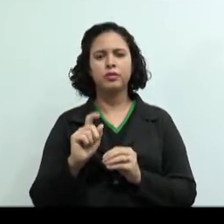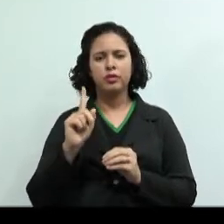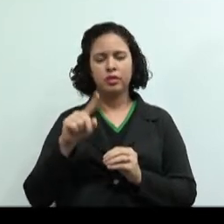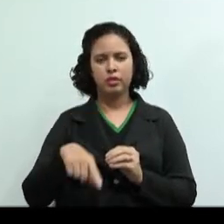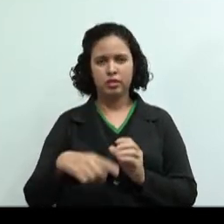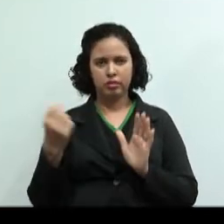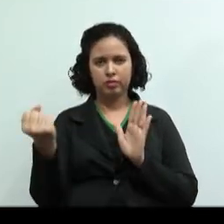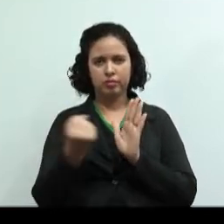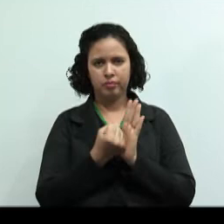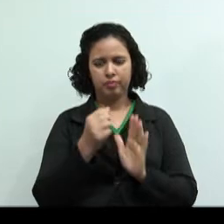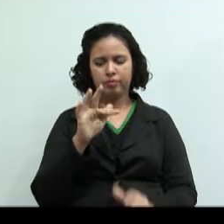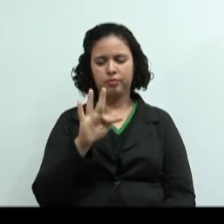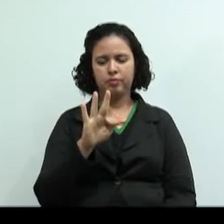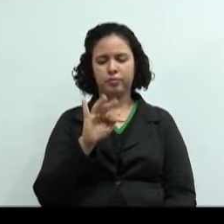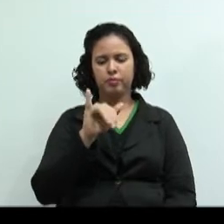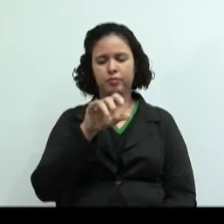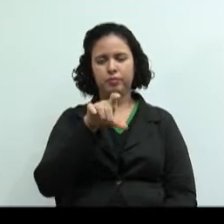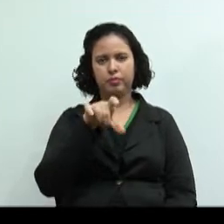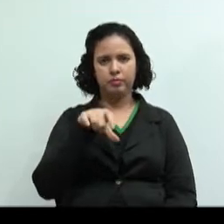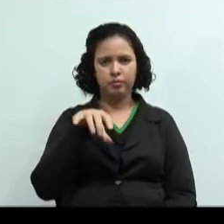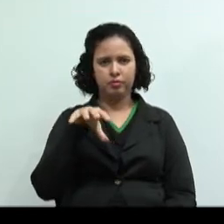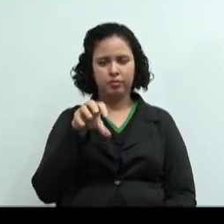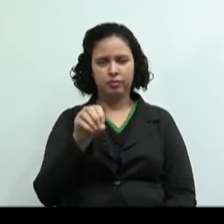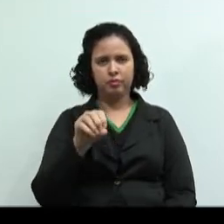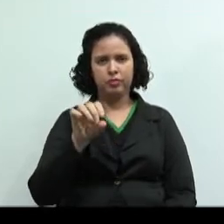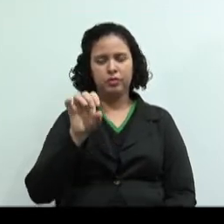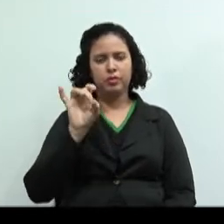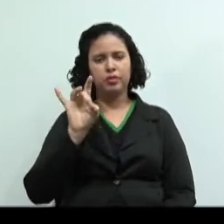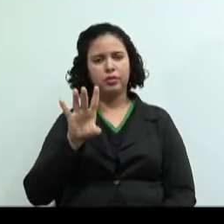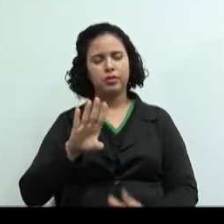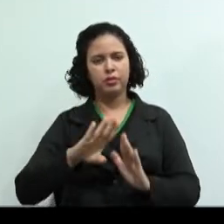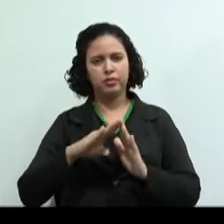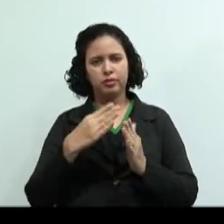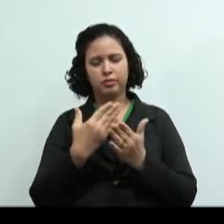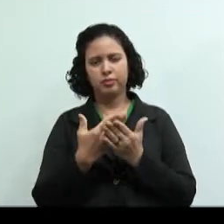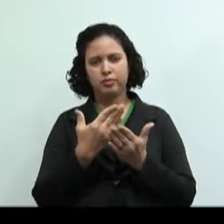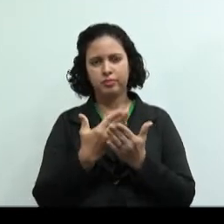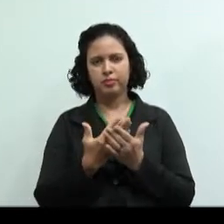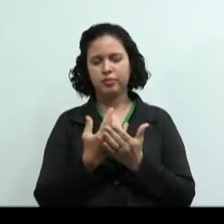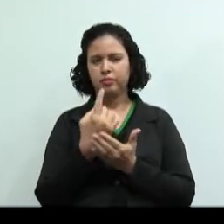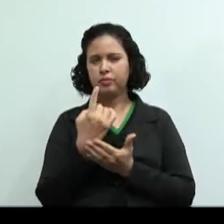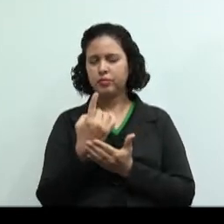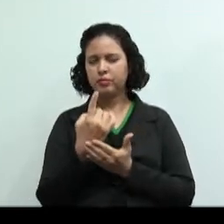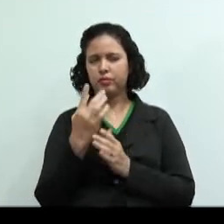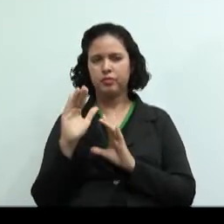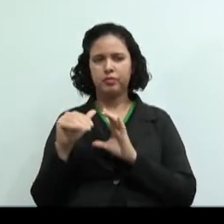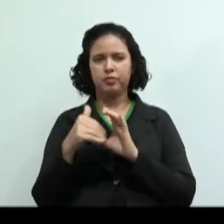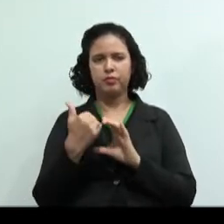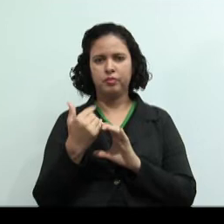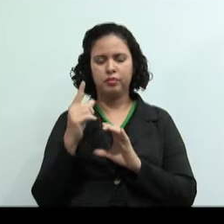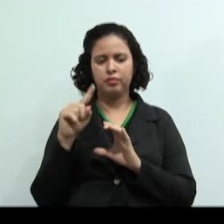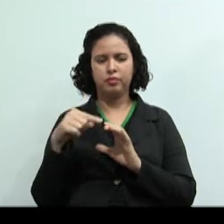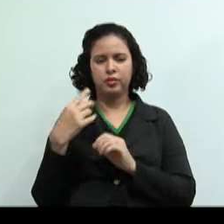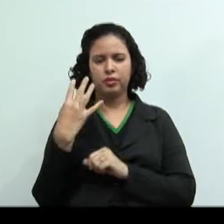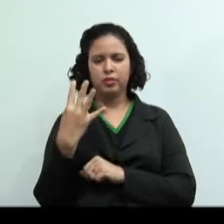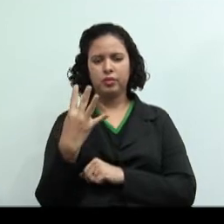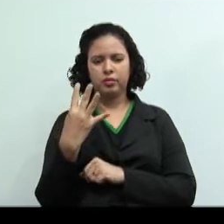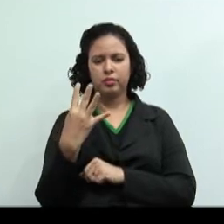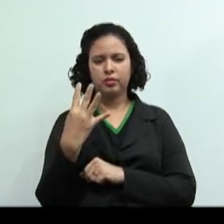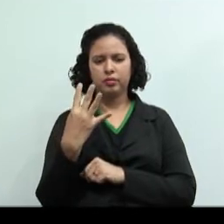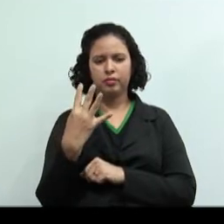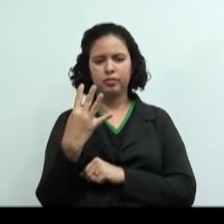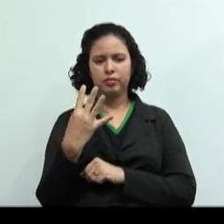fixo. Só a escola Mafalda Rodrigues que colocou como 4, como